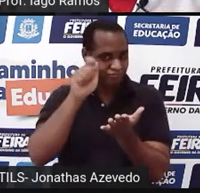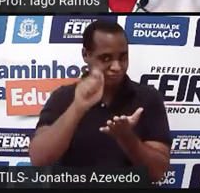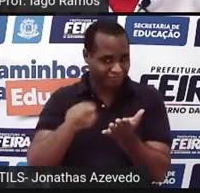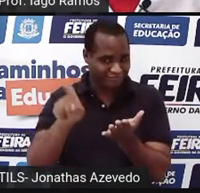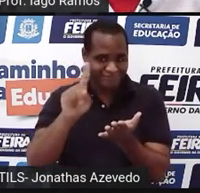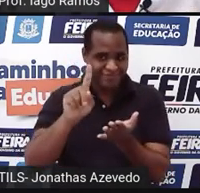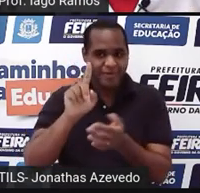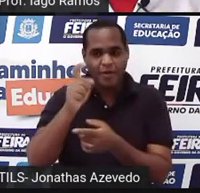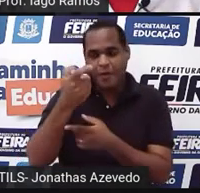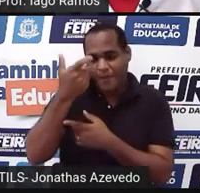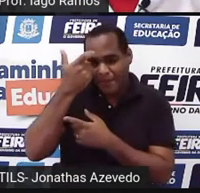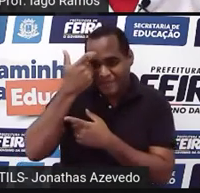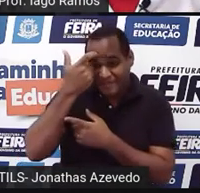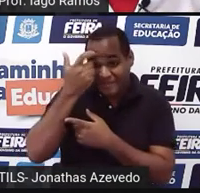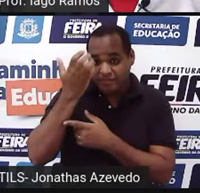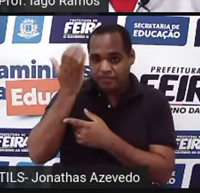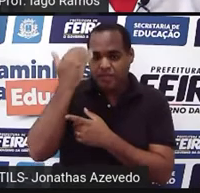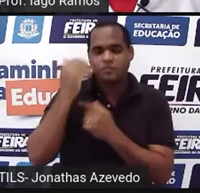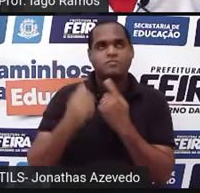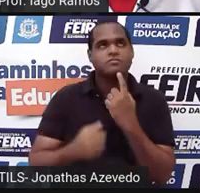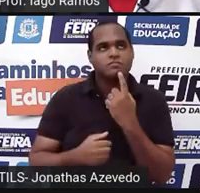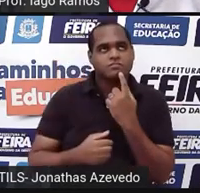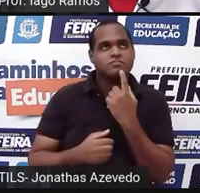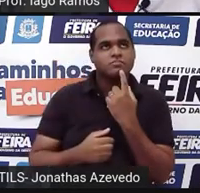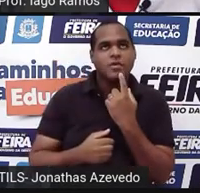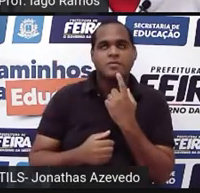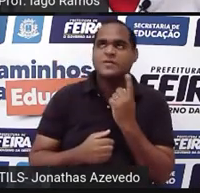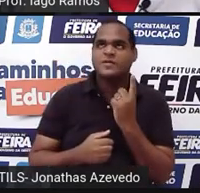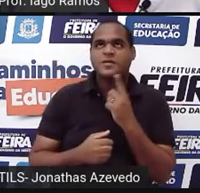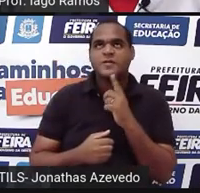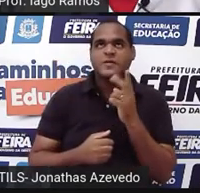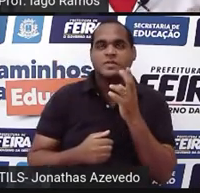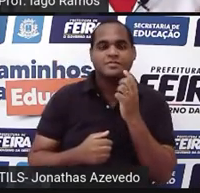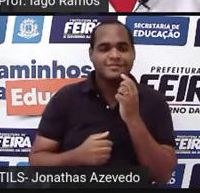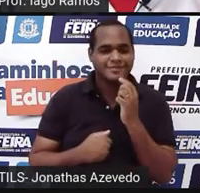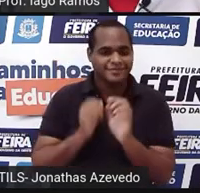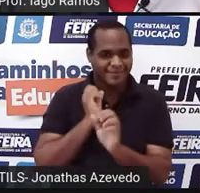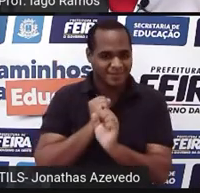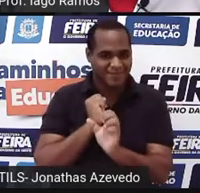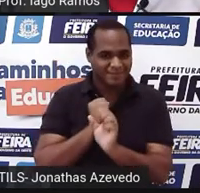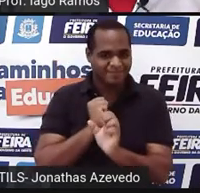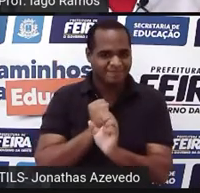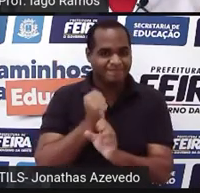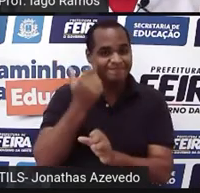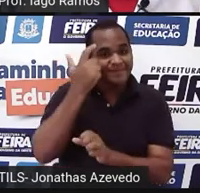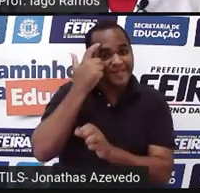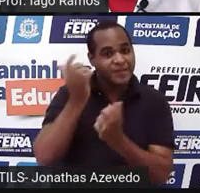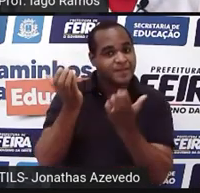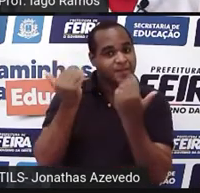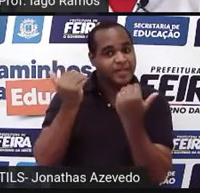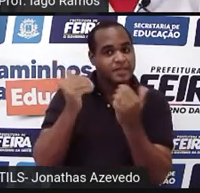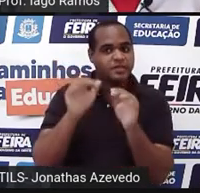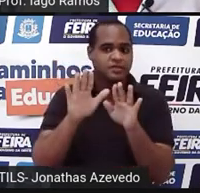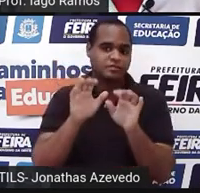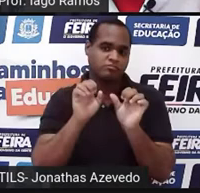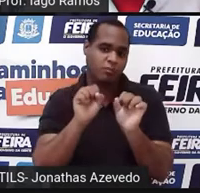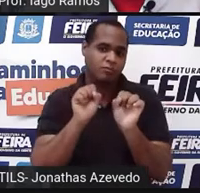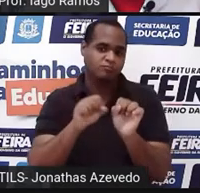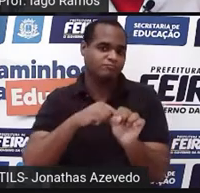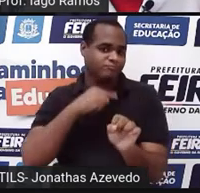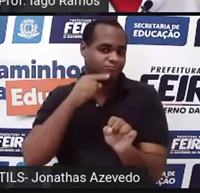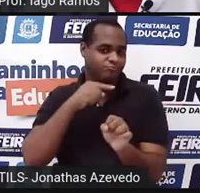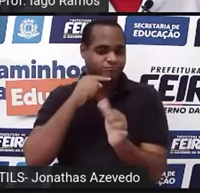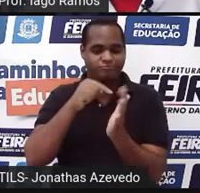ou de usar uma calculadora, porque, né, vai que em algumas situações a gente não tenha